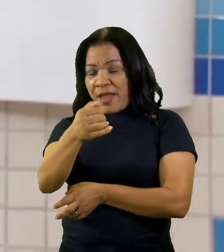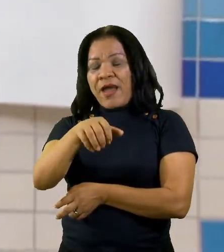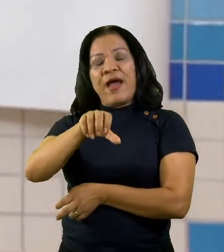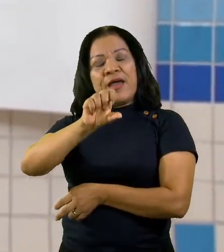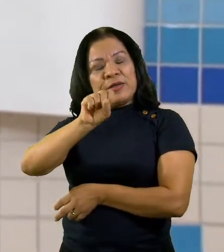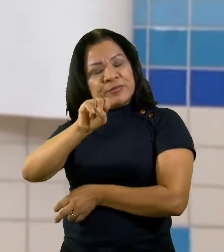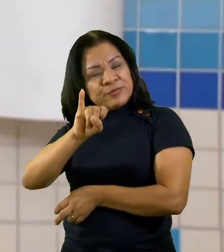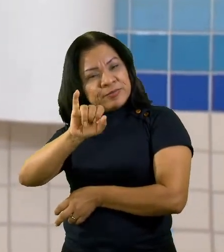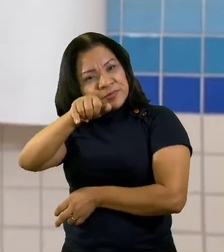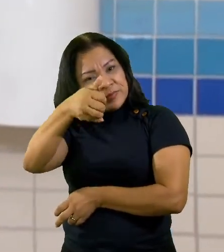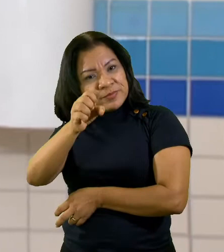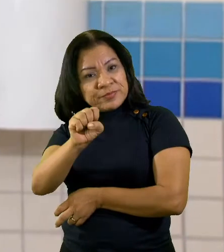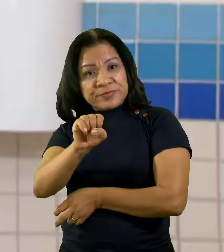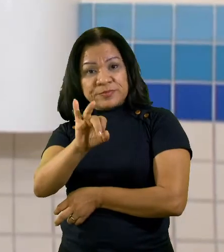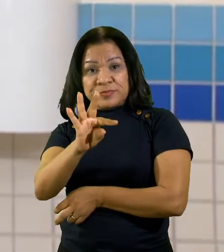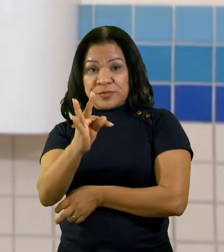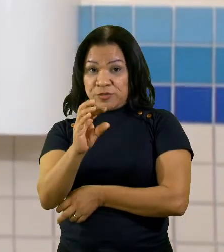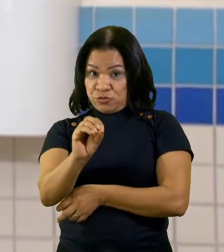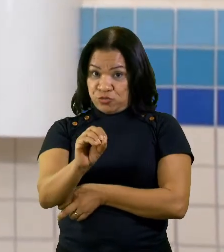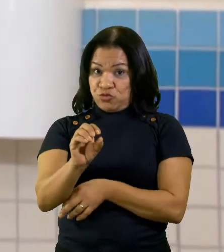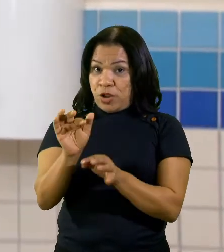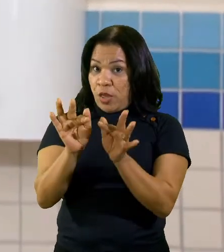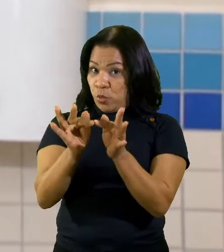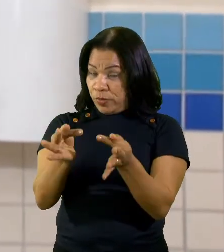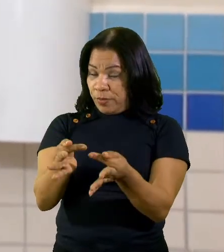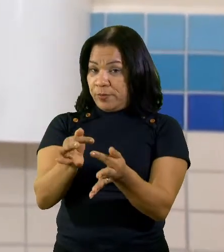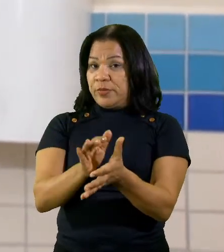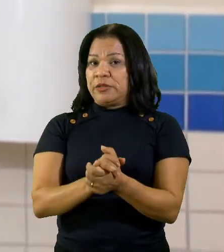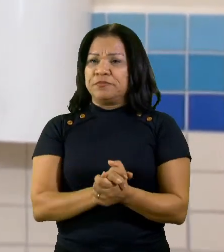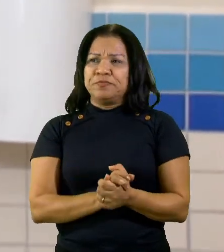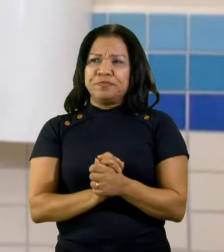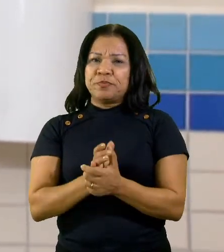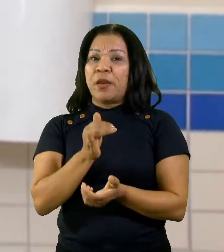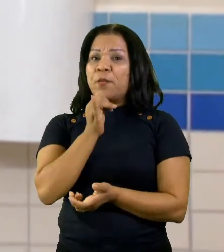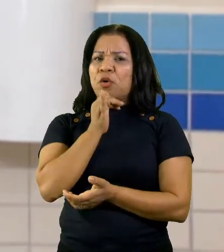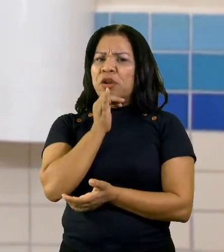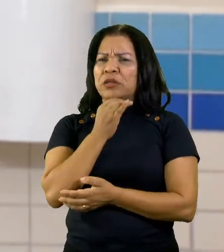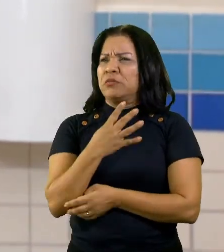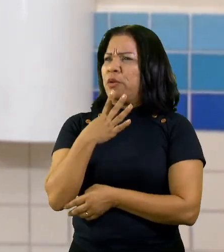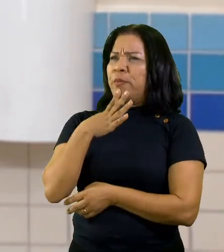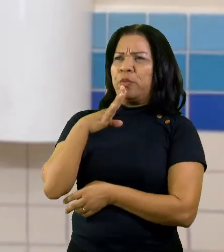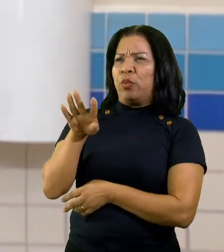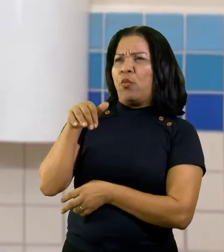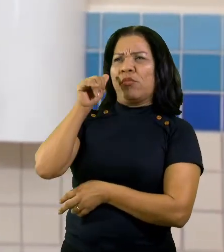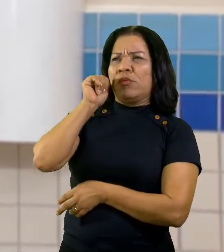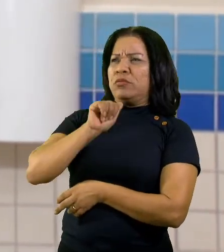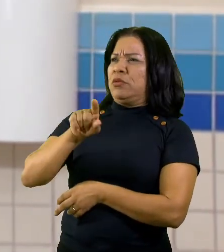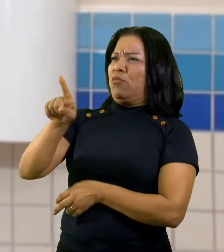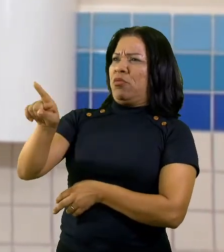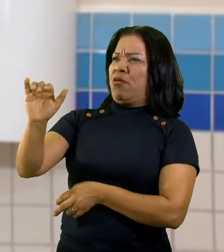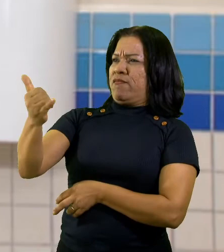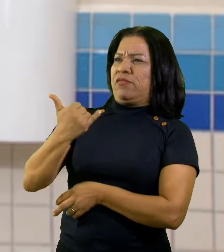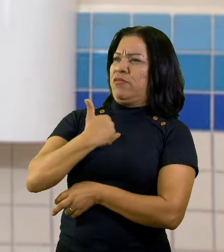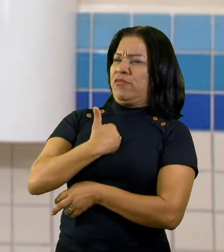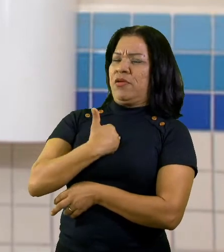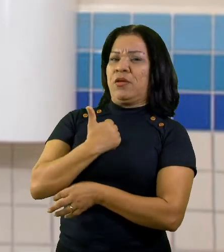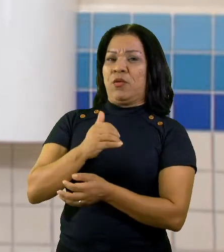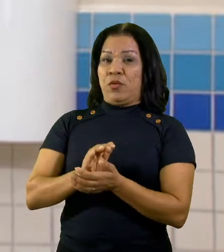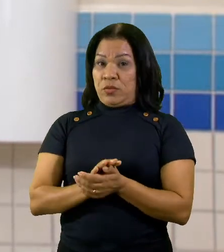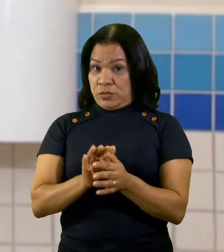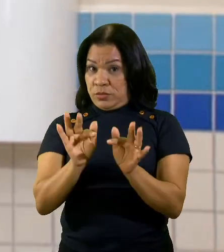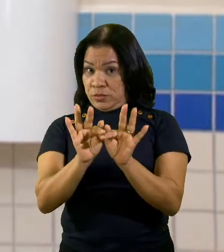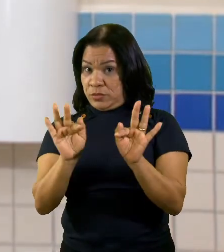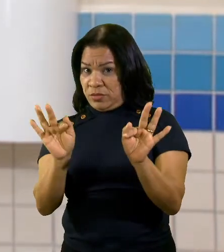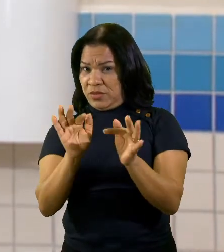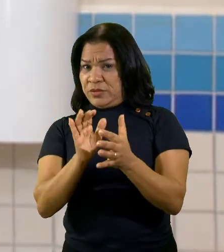Não conheça a mulher de quem você falou. Olha a questão da pessoa que o quadro lá fala, né? O